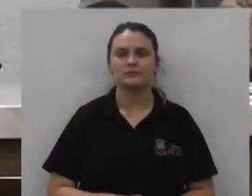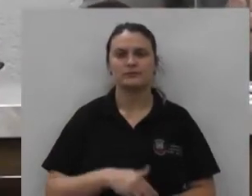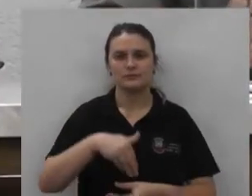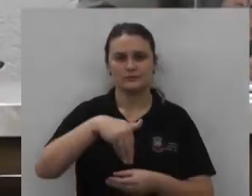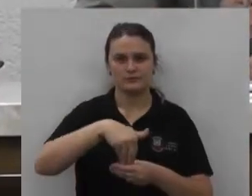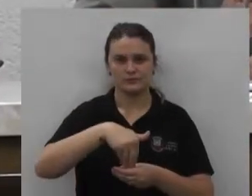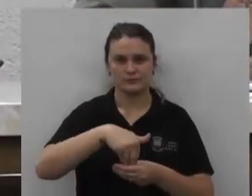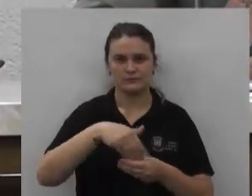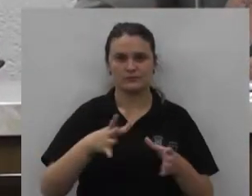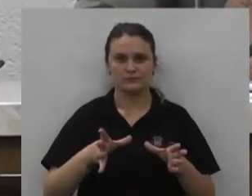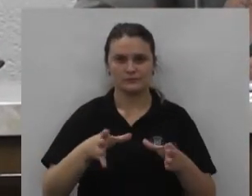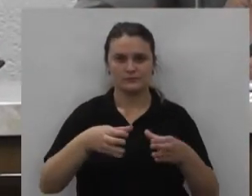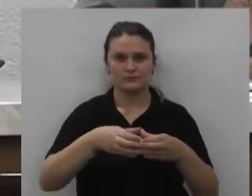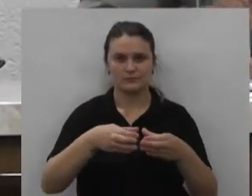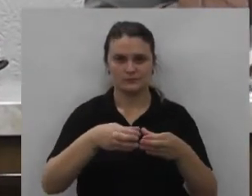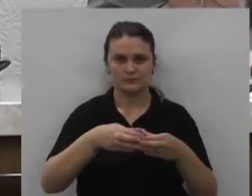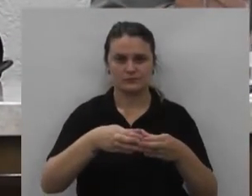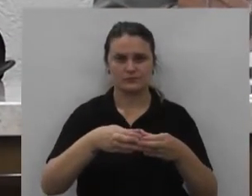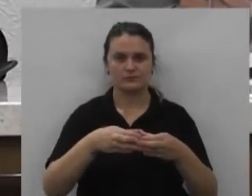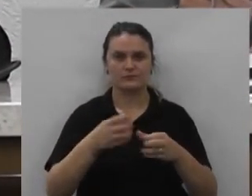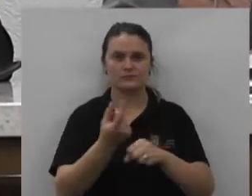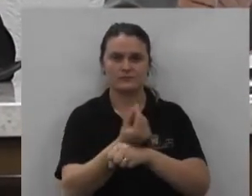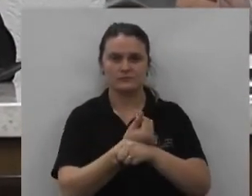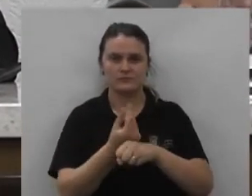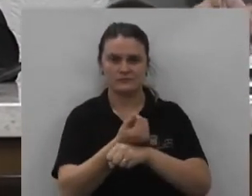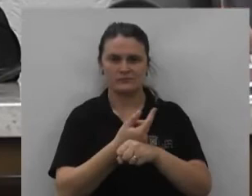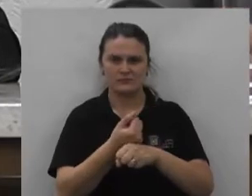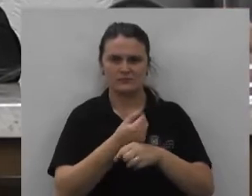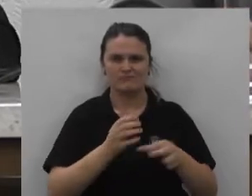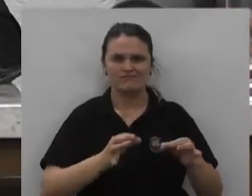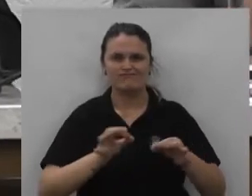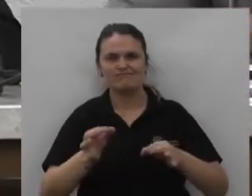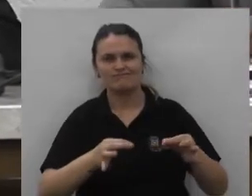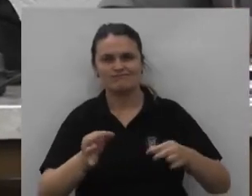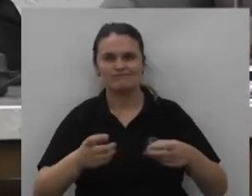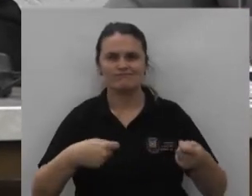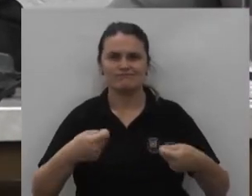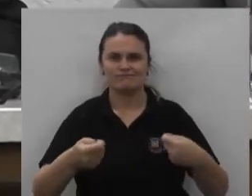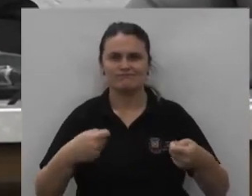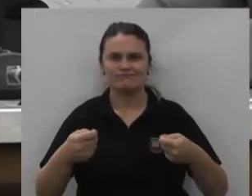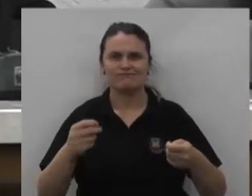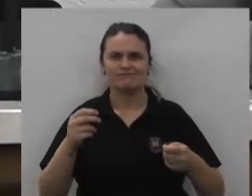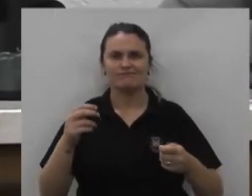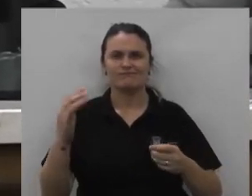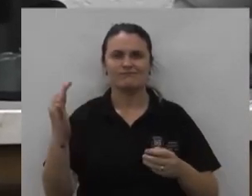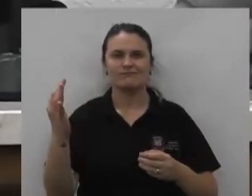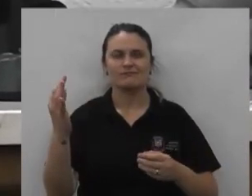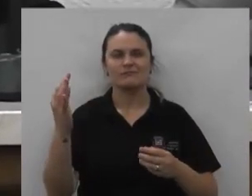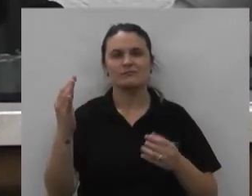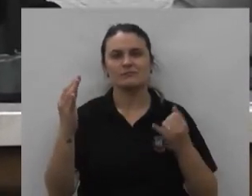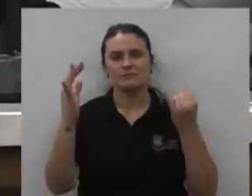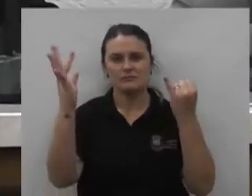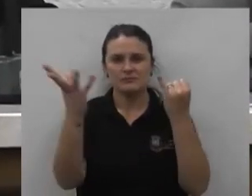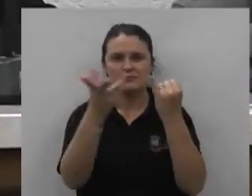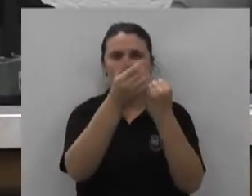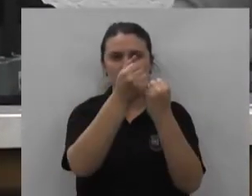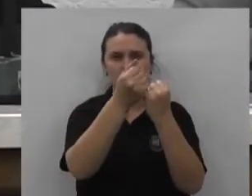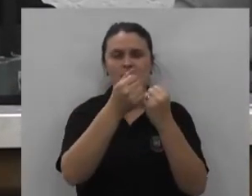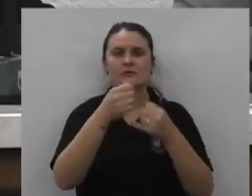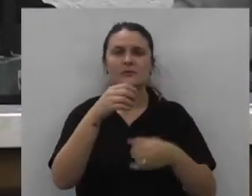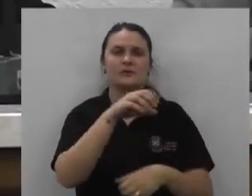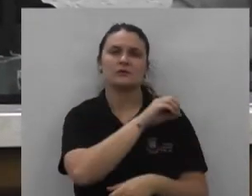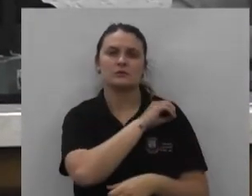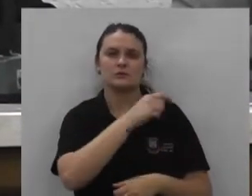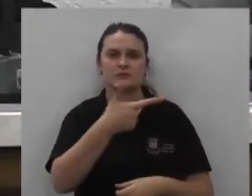votação do parecer fundamentado da comissão de finanças orçamento e patrimônio favorável ao projeto de lei ordinária número 20